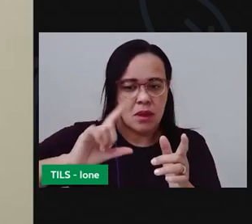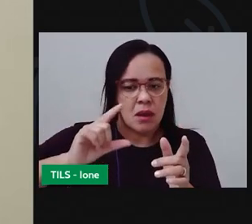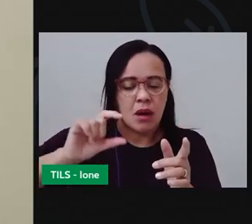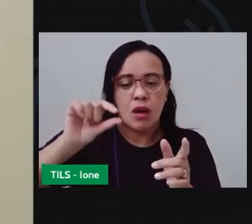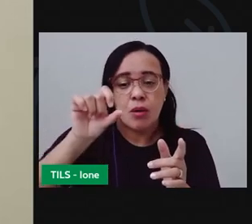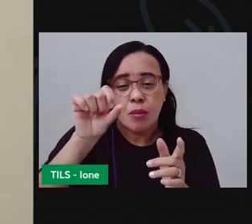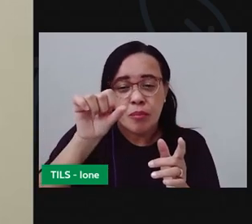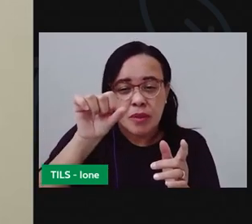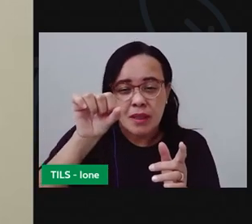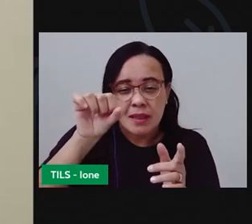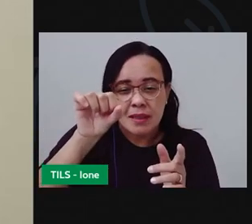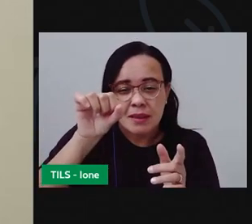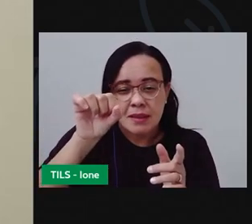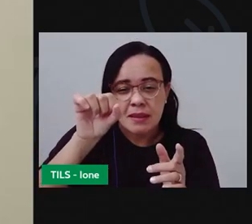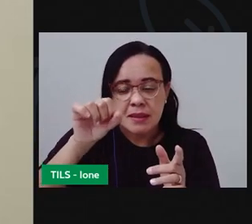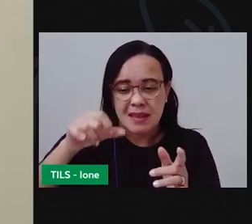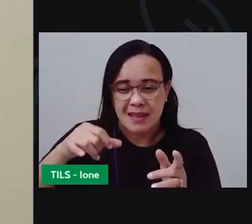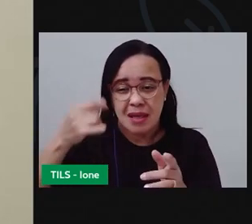não entre moscas